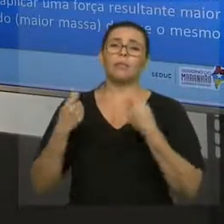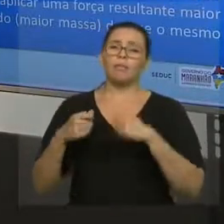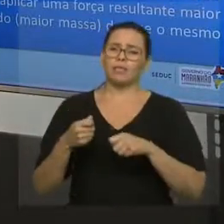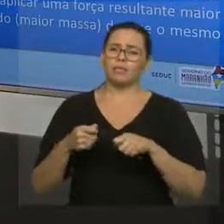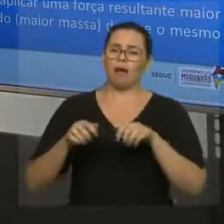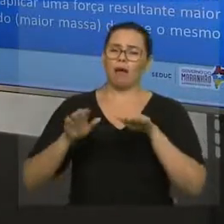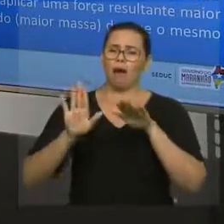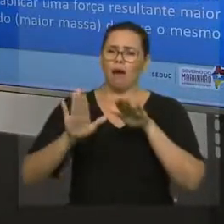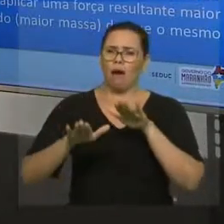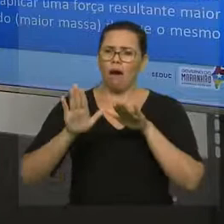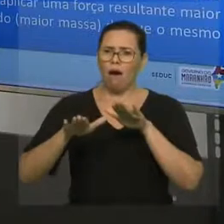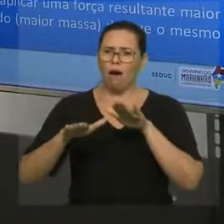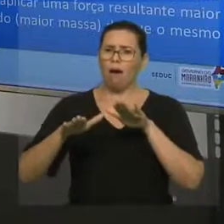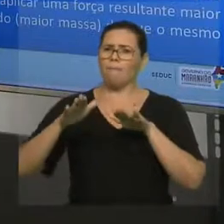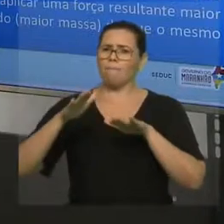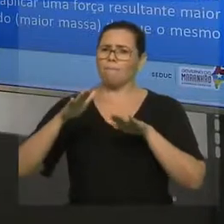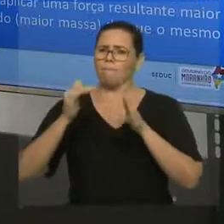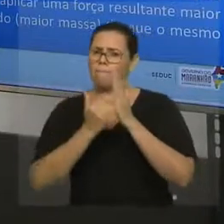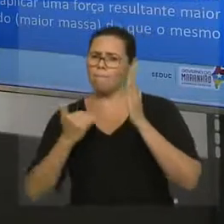vice-versa.